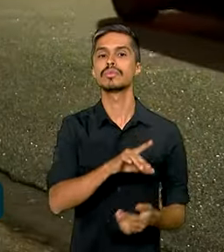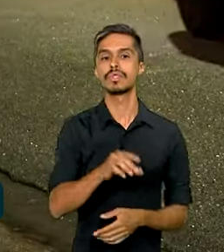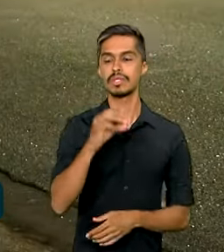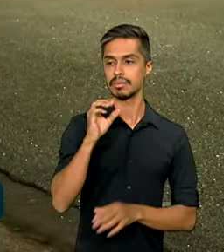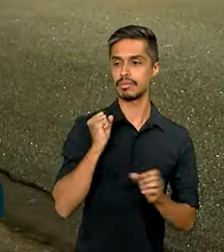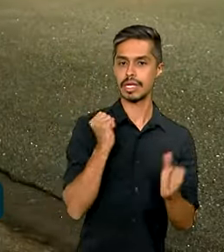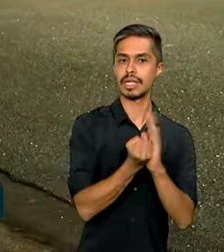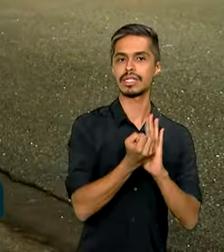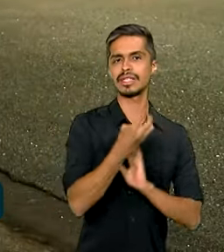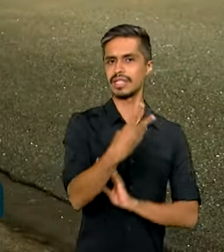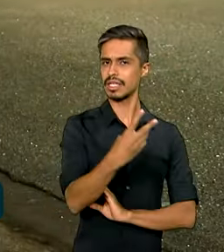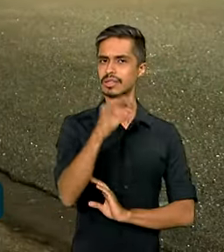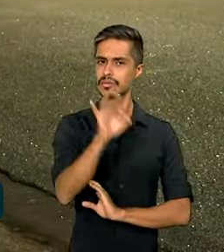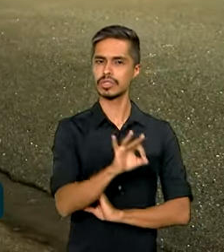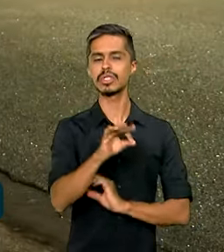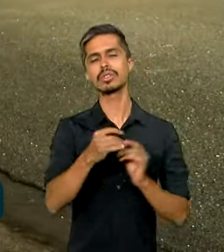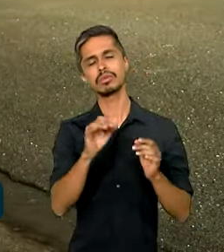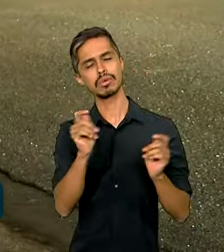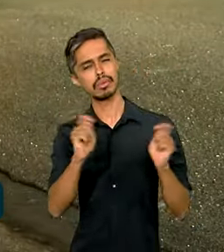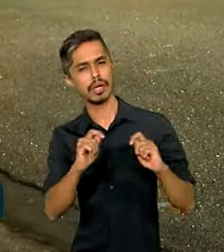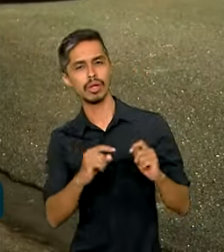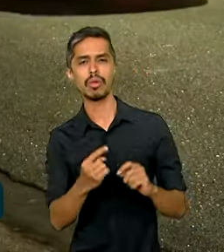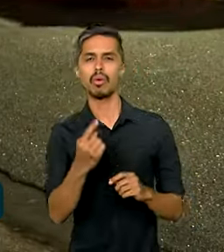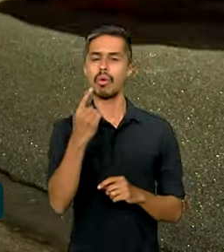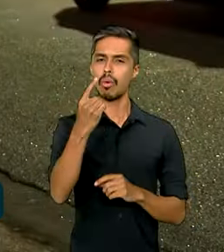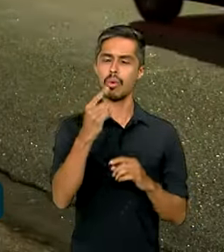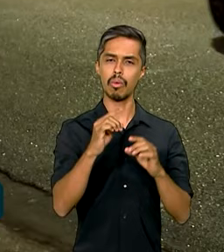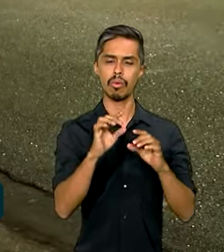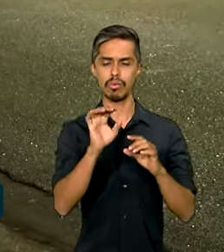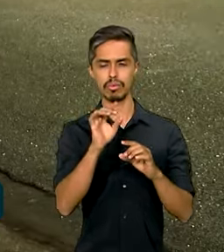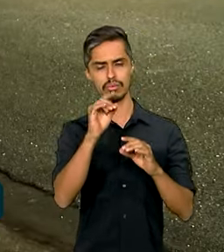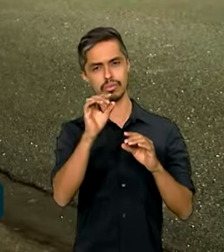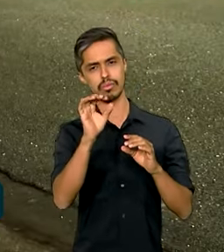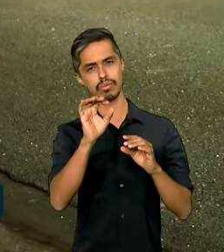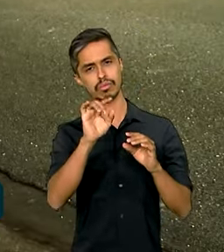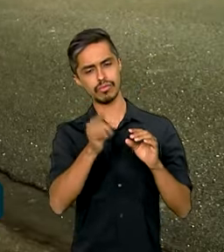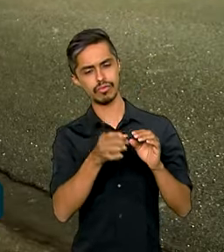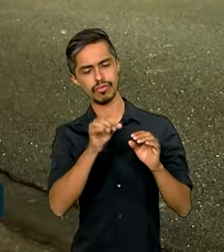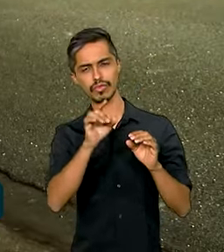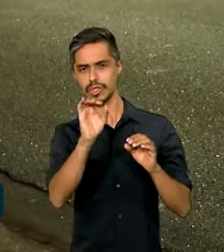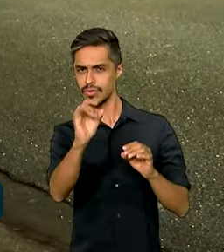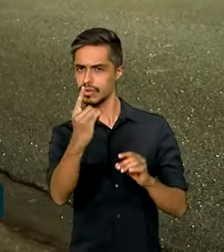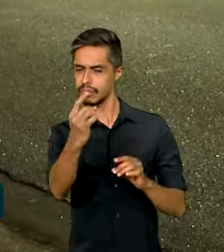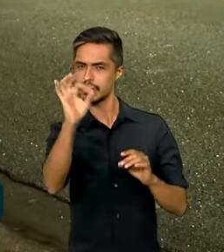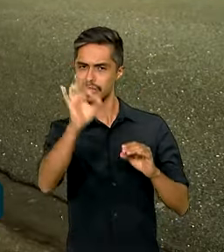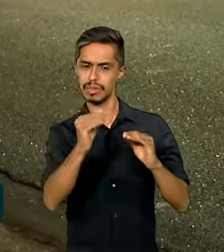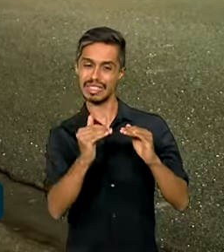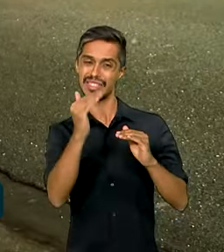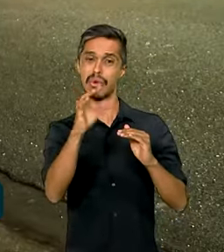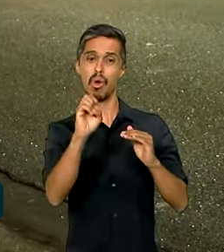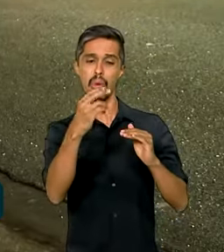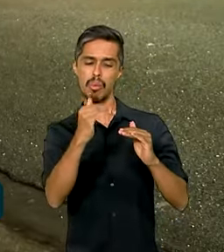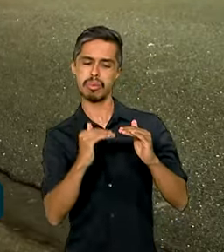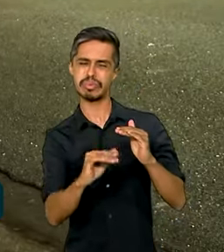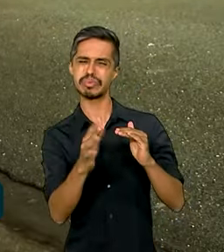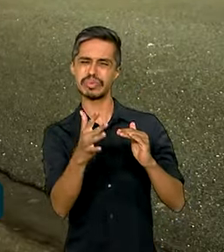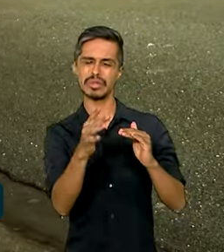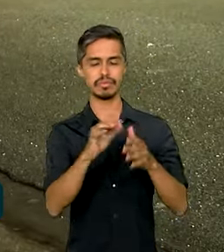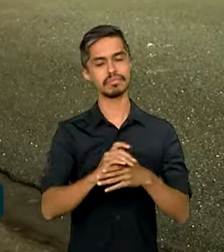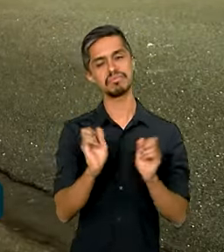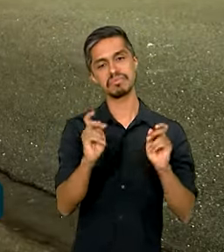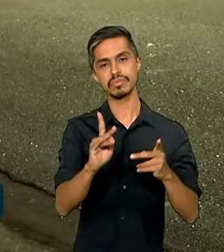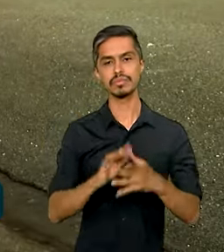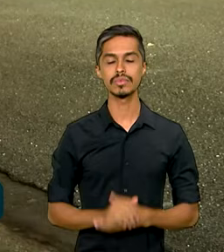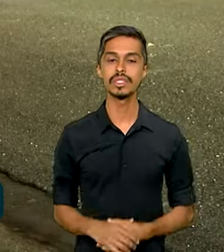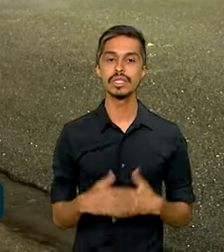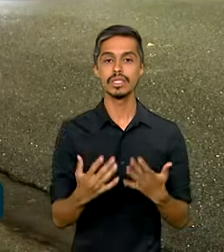com variação, com tolerância de 1,5 para cima ou para baixo. E o principal instrumento que o Banco Central tem